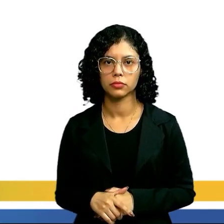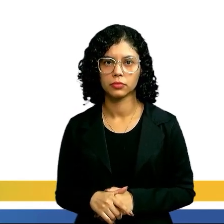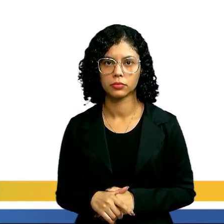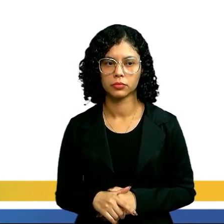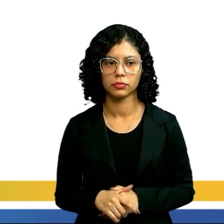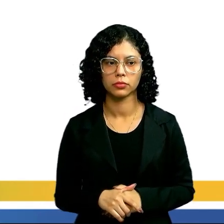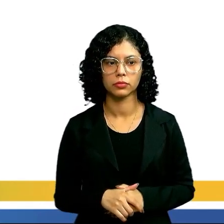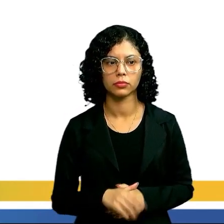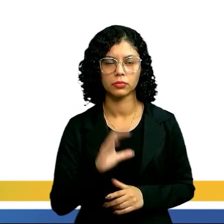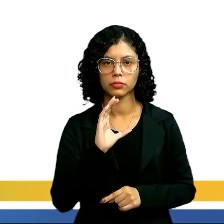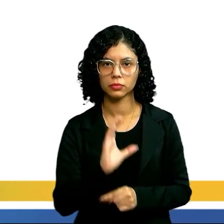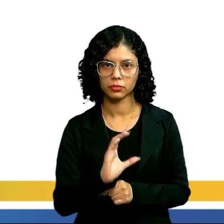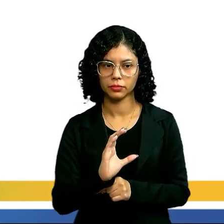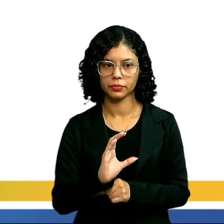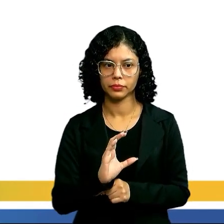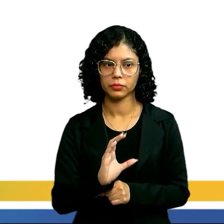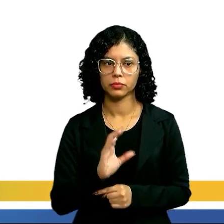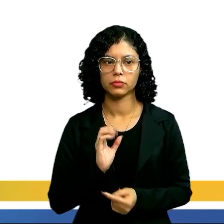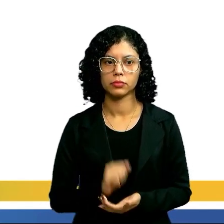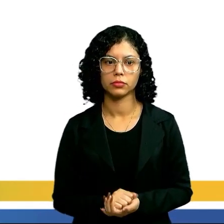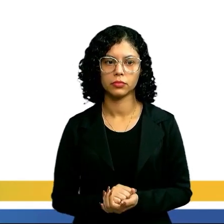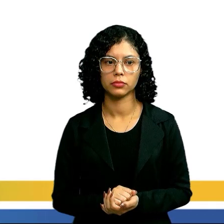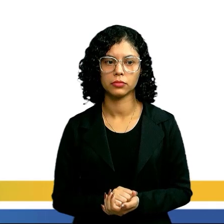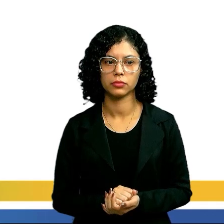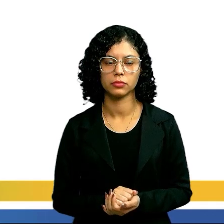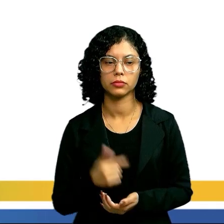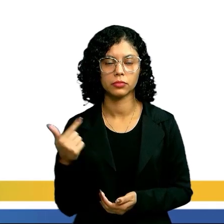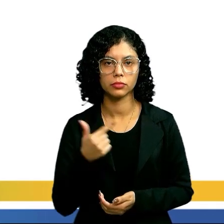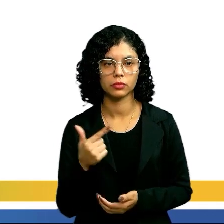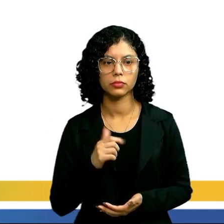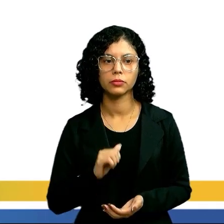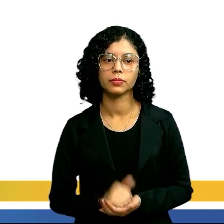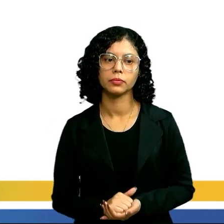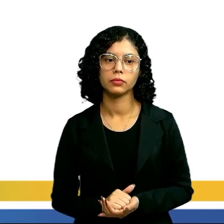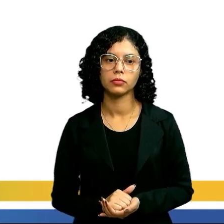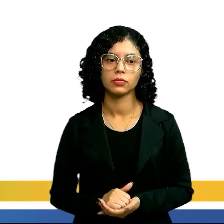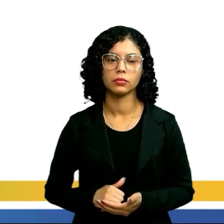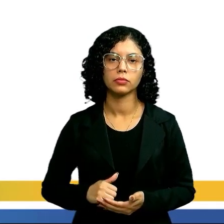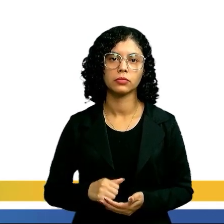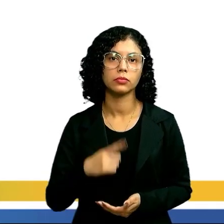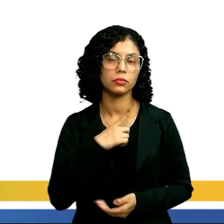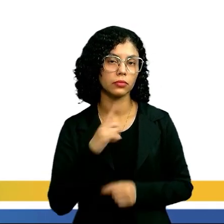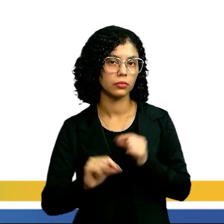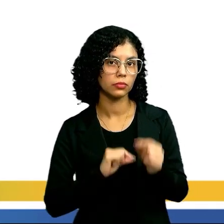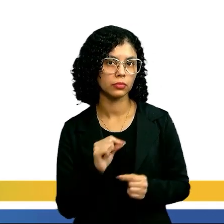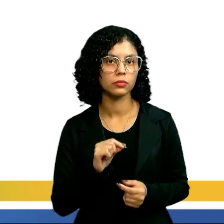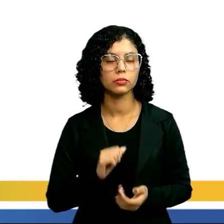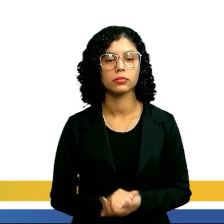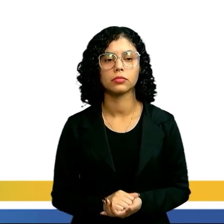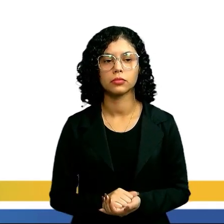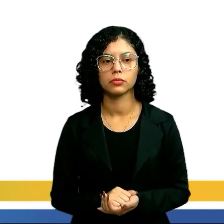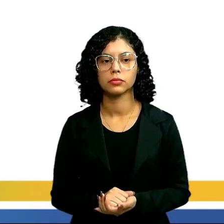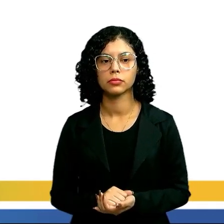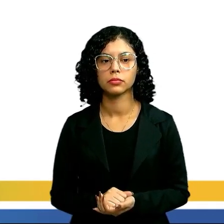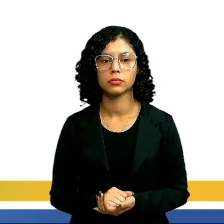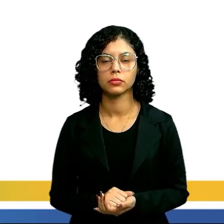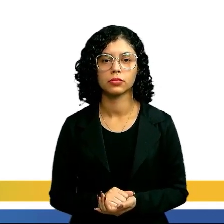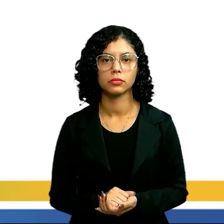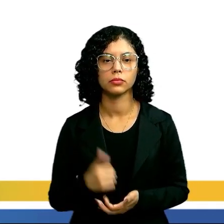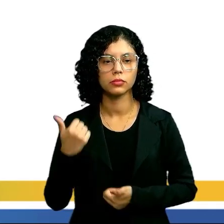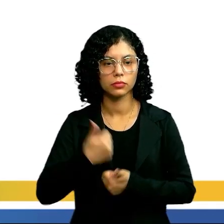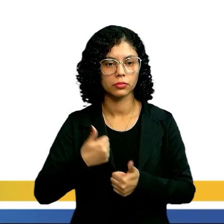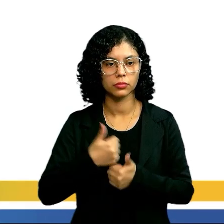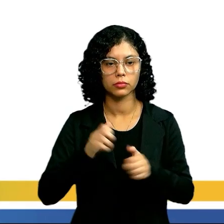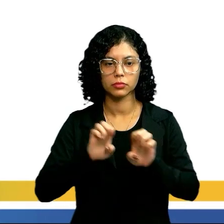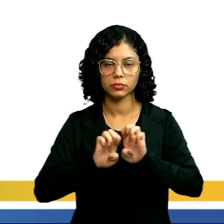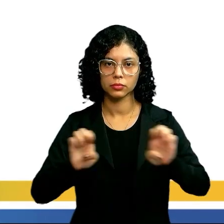Isolando C, tá? No segundo aí, nós vamos ter, tá? E